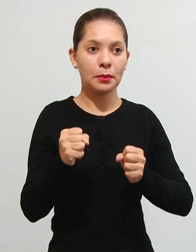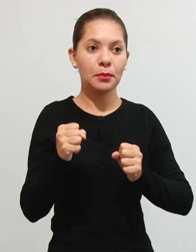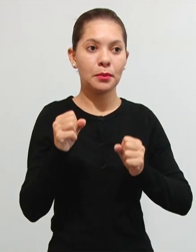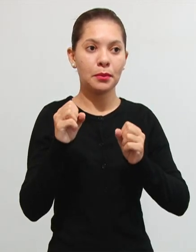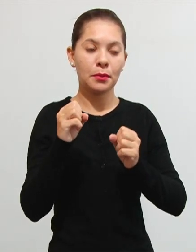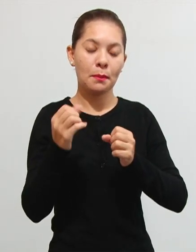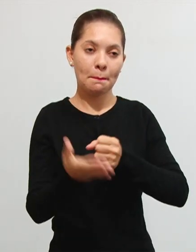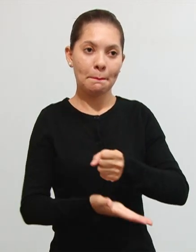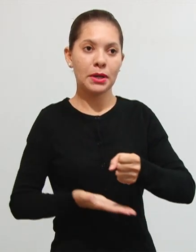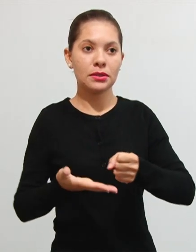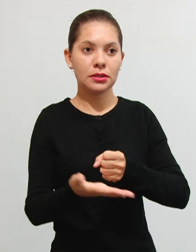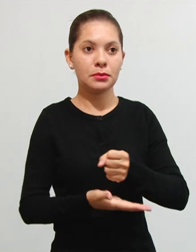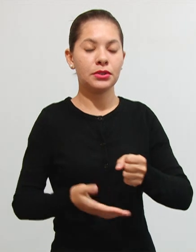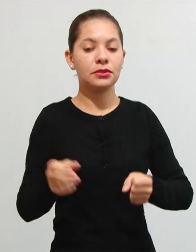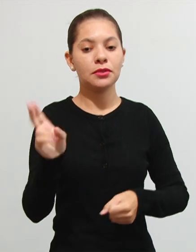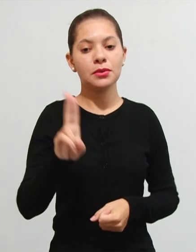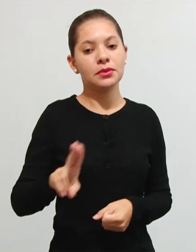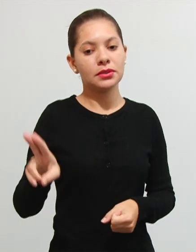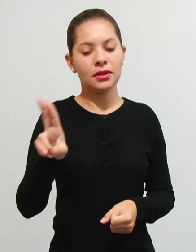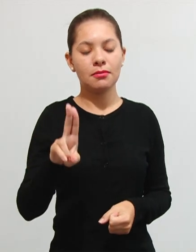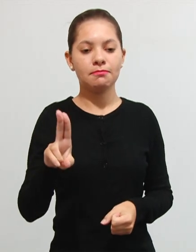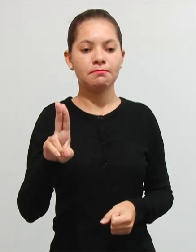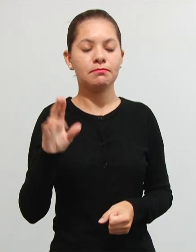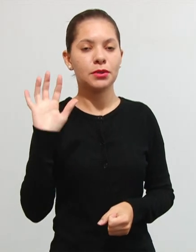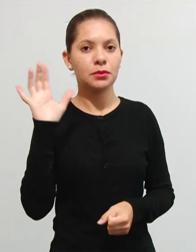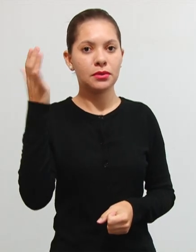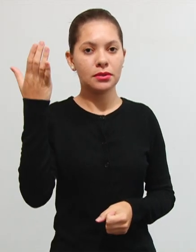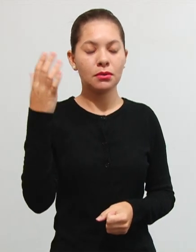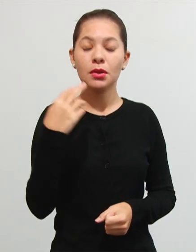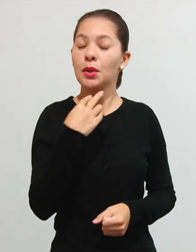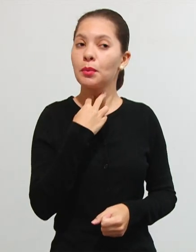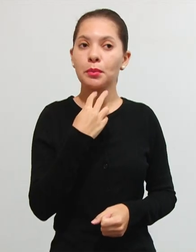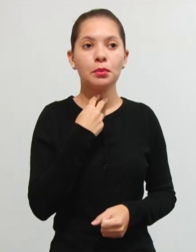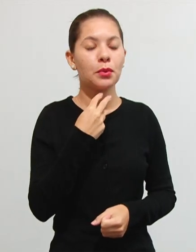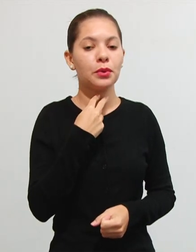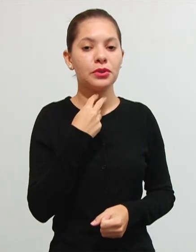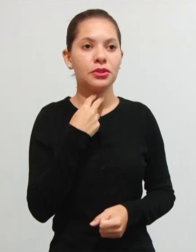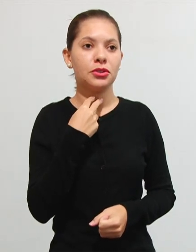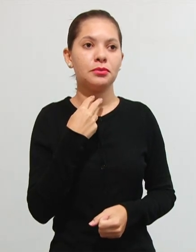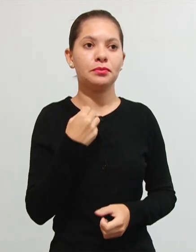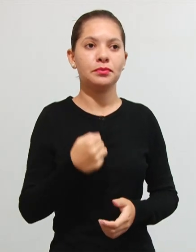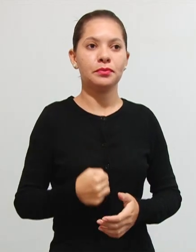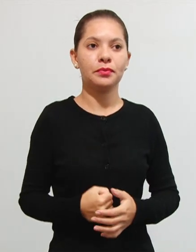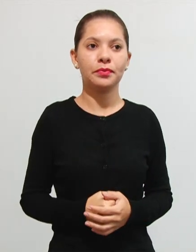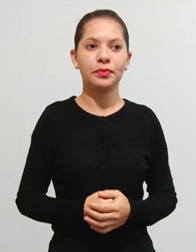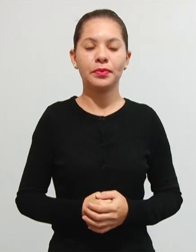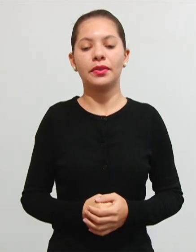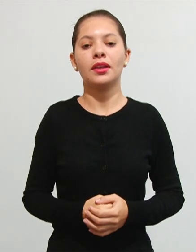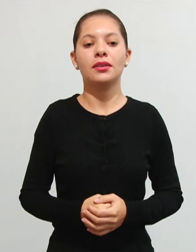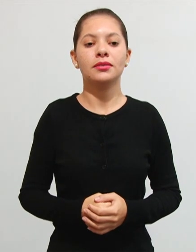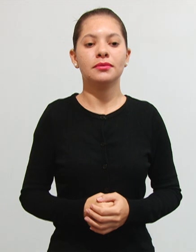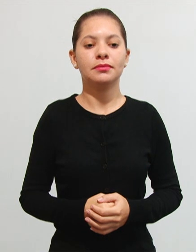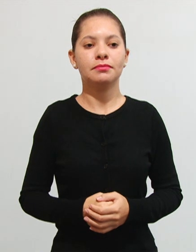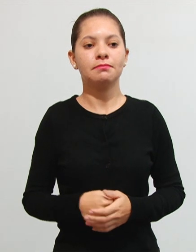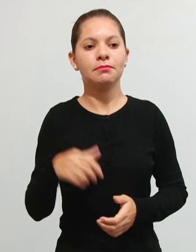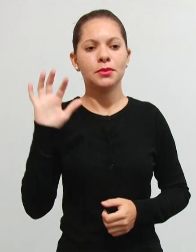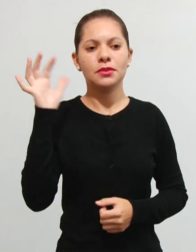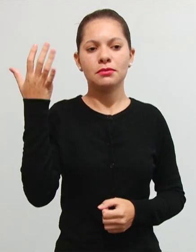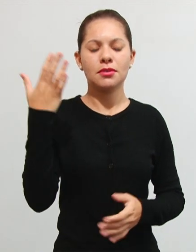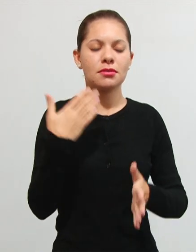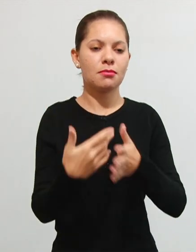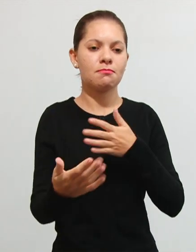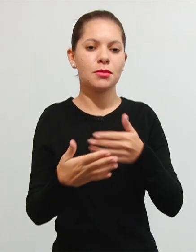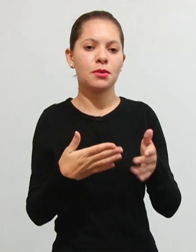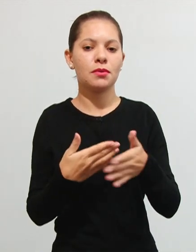utilizar para essa situação ele não pode destinar a arrecadação para outra situação que não